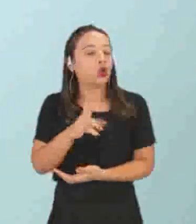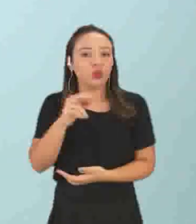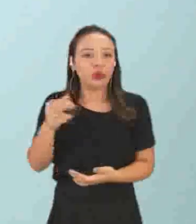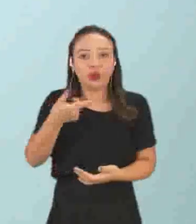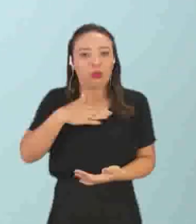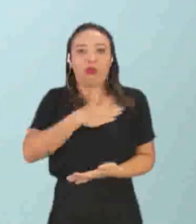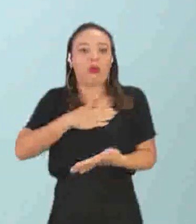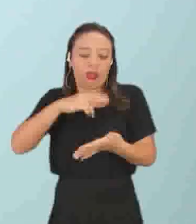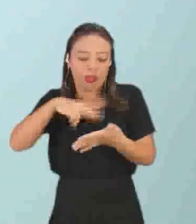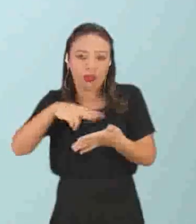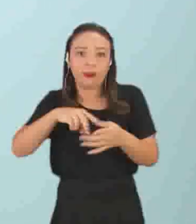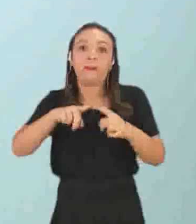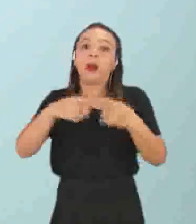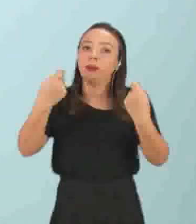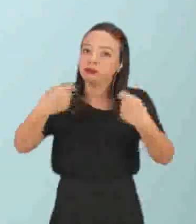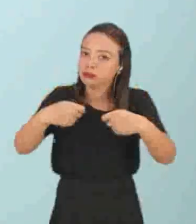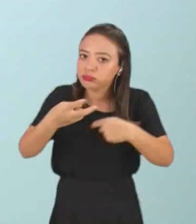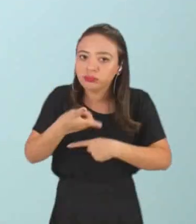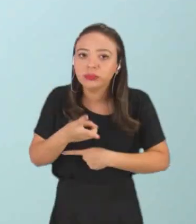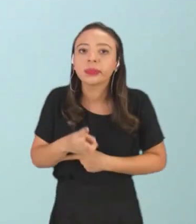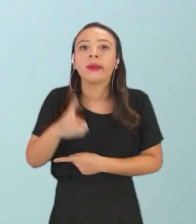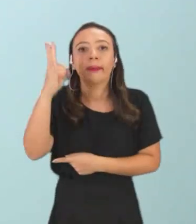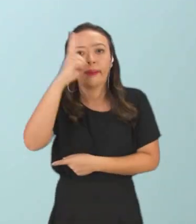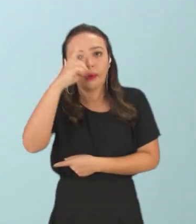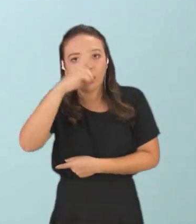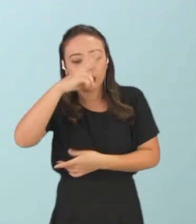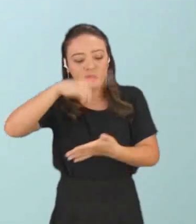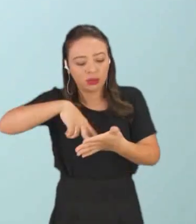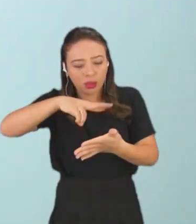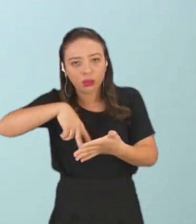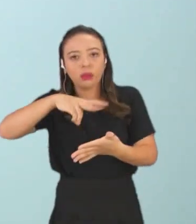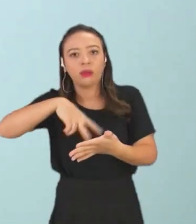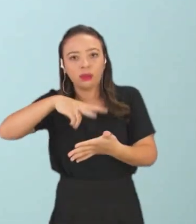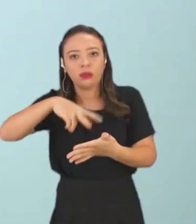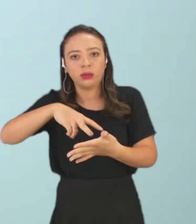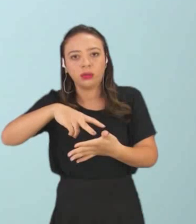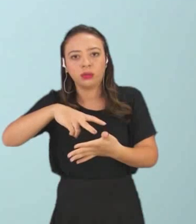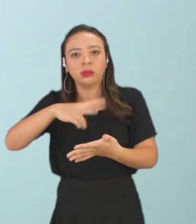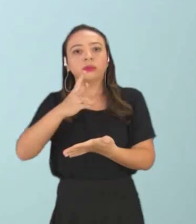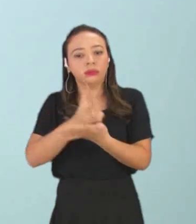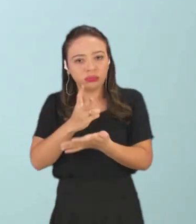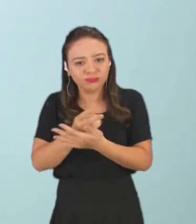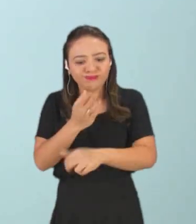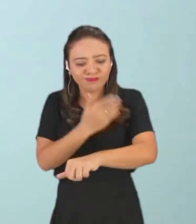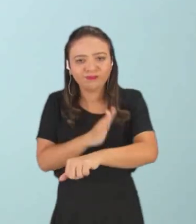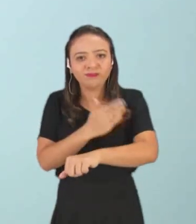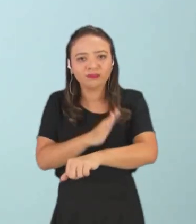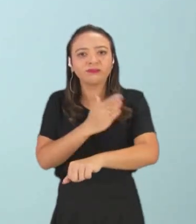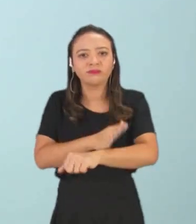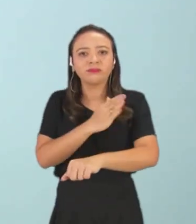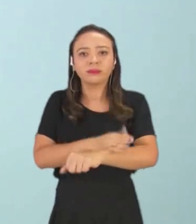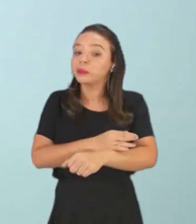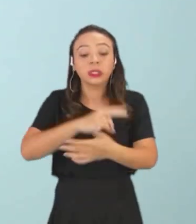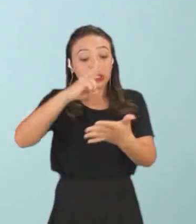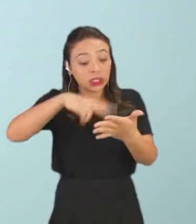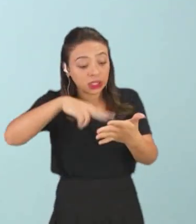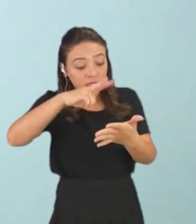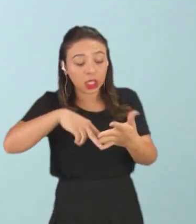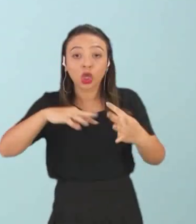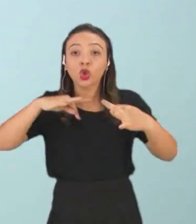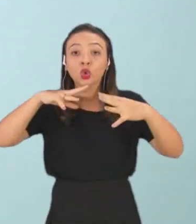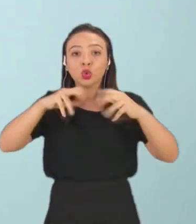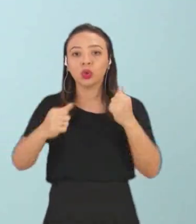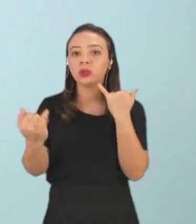Então, é algo que a gente precisa sempre estar relembrando e sempre colocando em prática. Ler os rótulos de qualquer